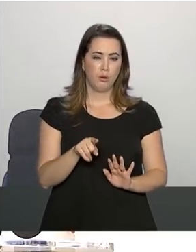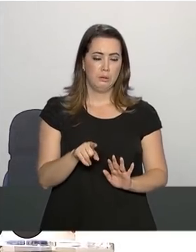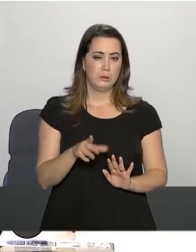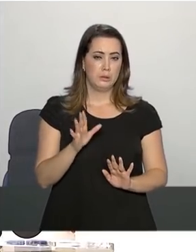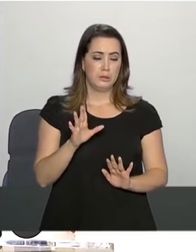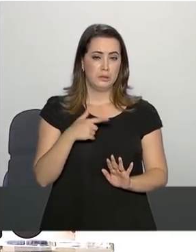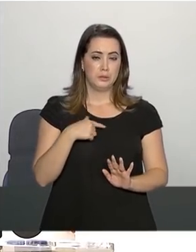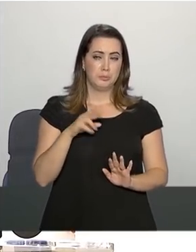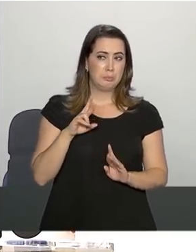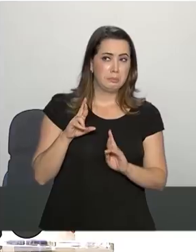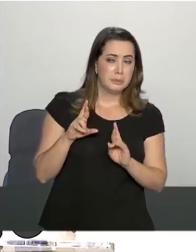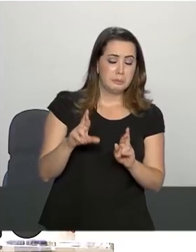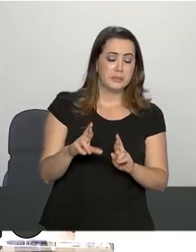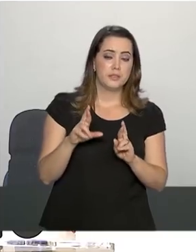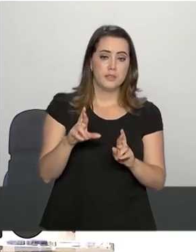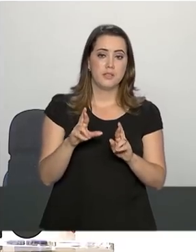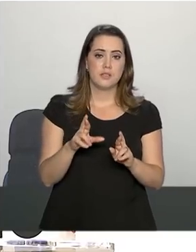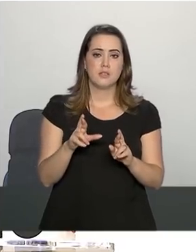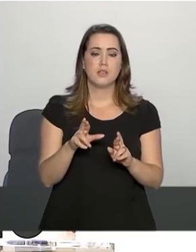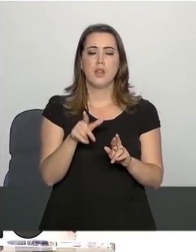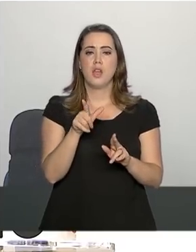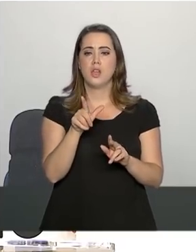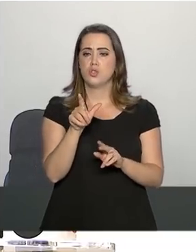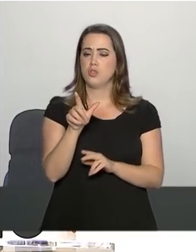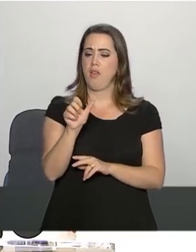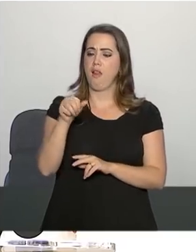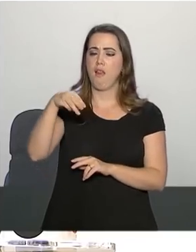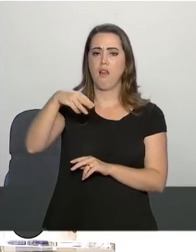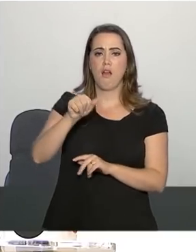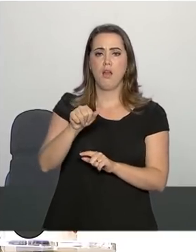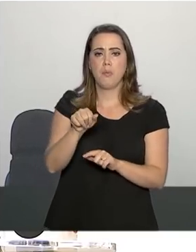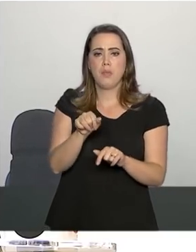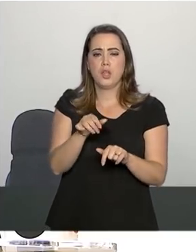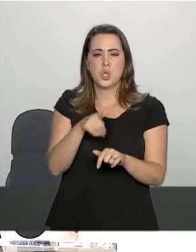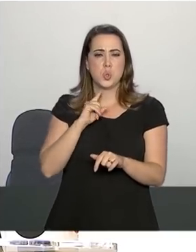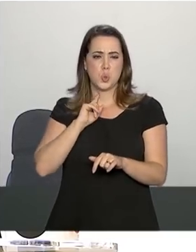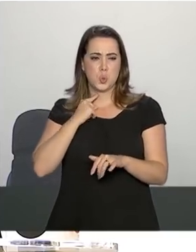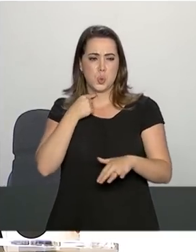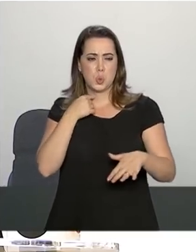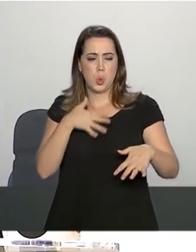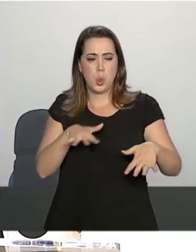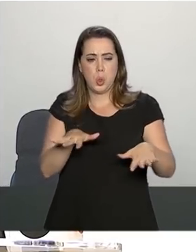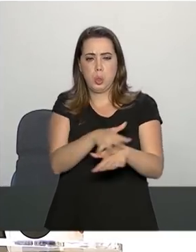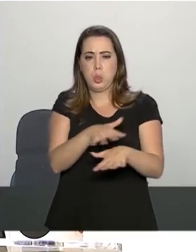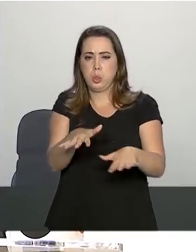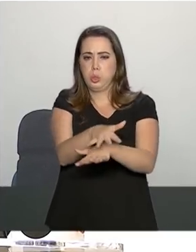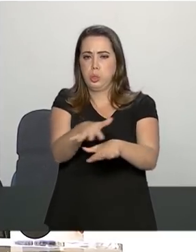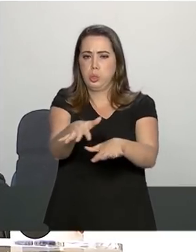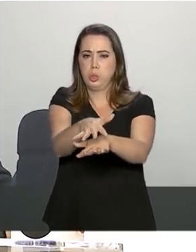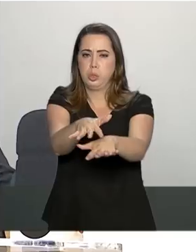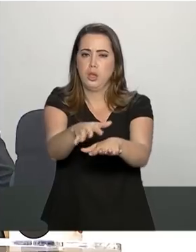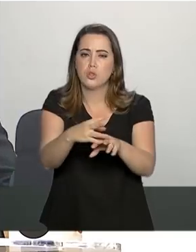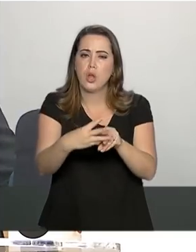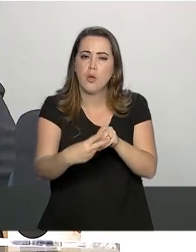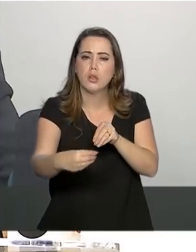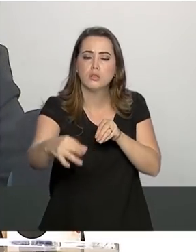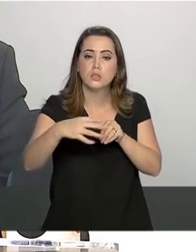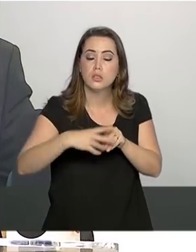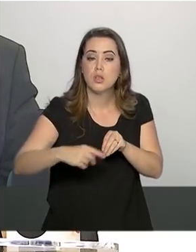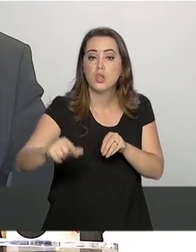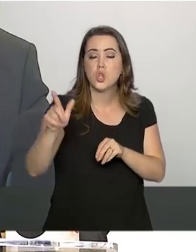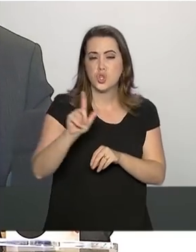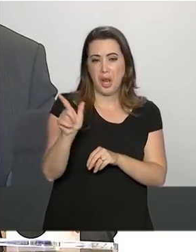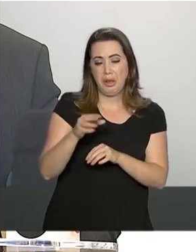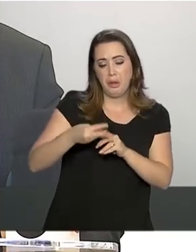rejeitos chegue bastante diluída ao reservatório da usina hidroelétrica de retiro